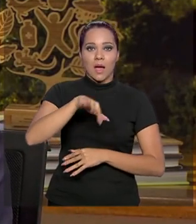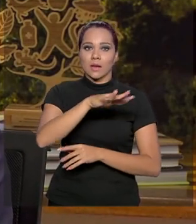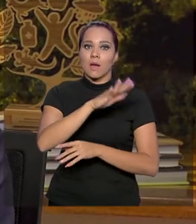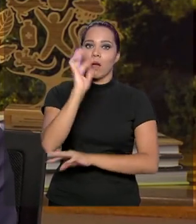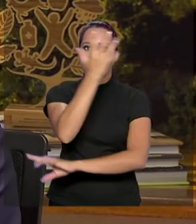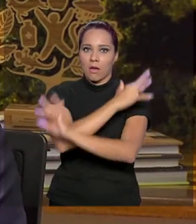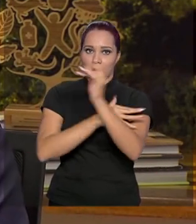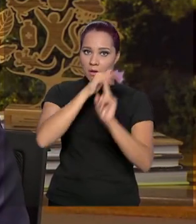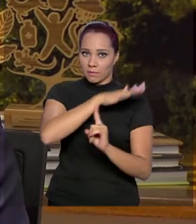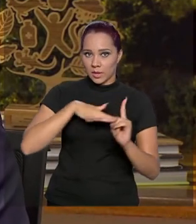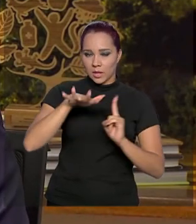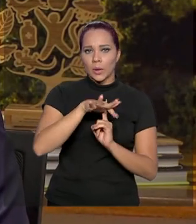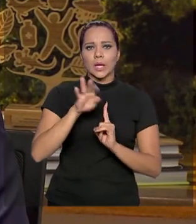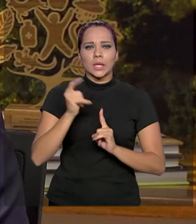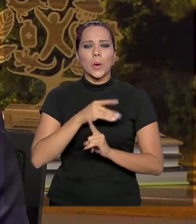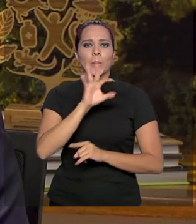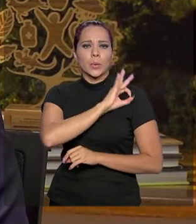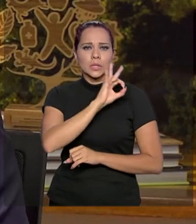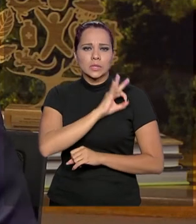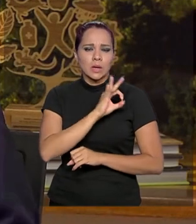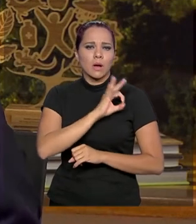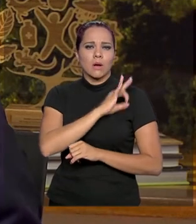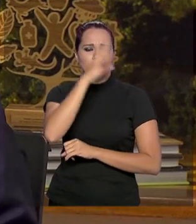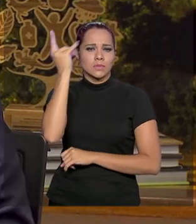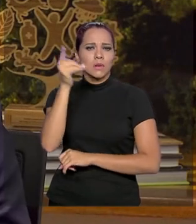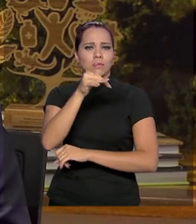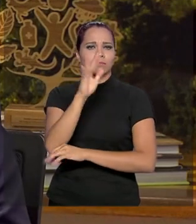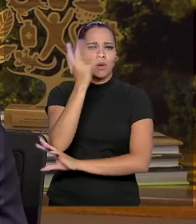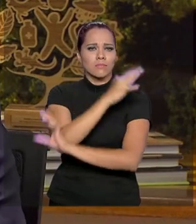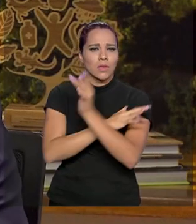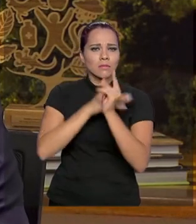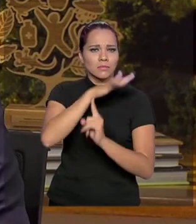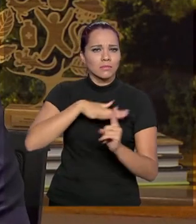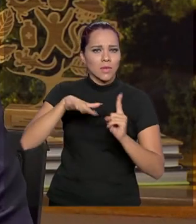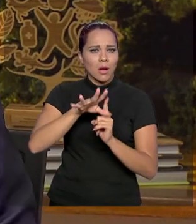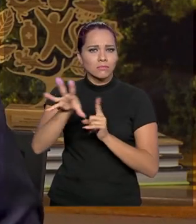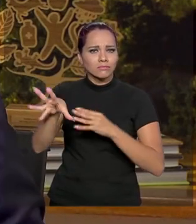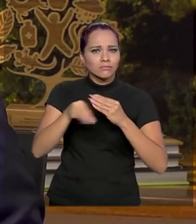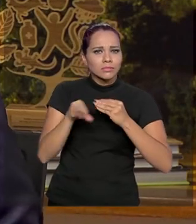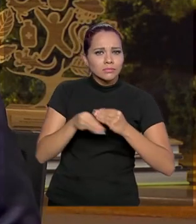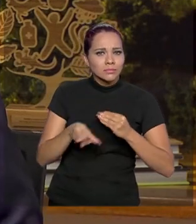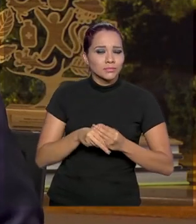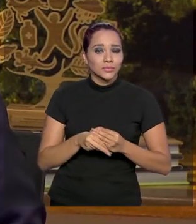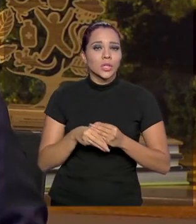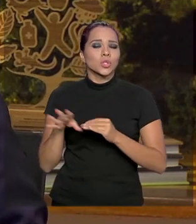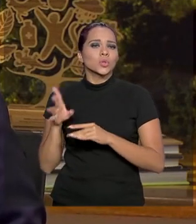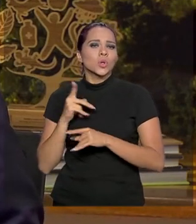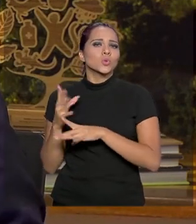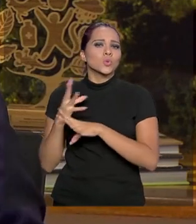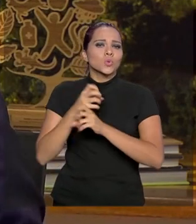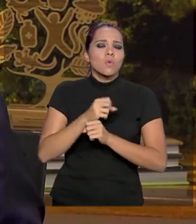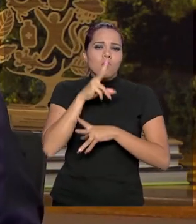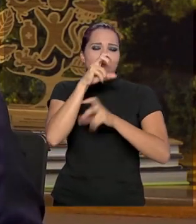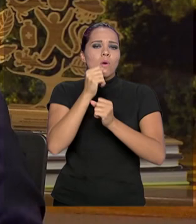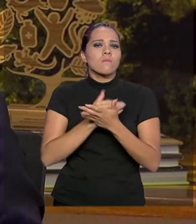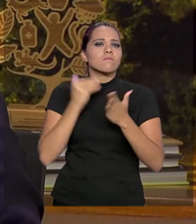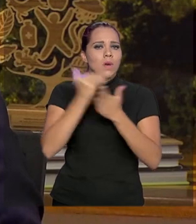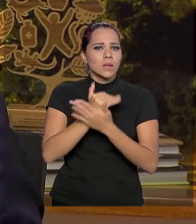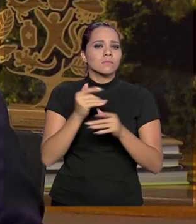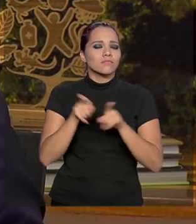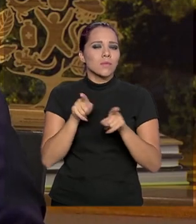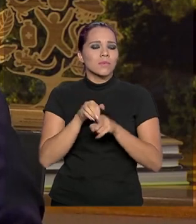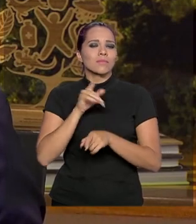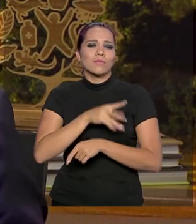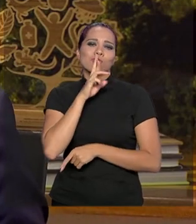Portanto, agregação de policiais e agentes ambientais a este quadro, que já está lá, somando forças e aumentando substancialmente o